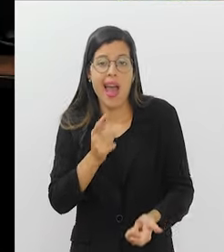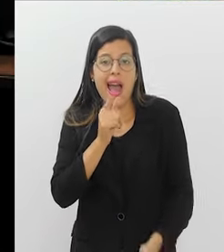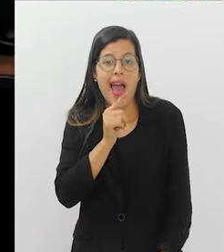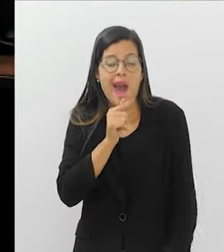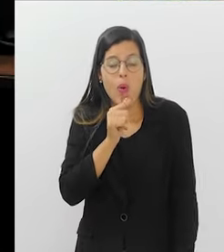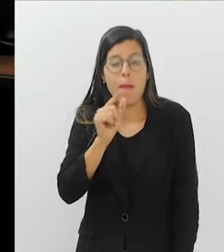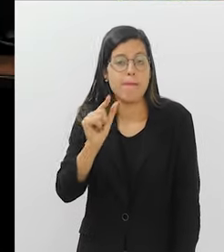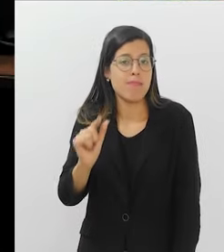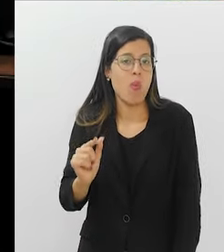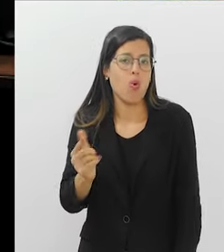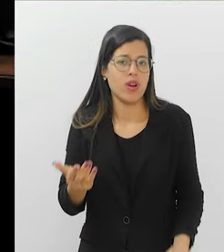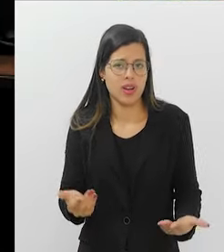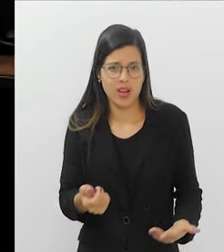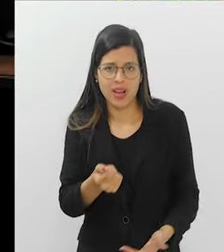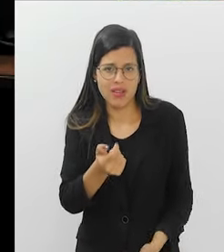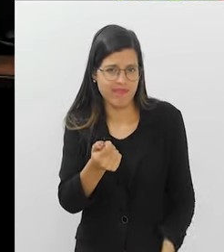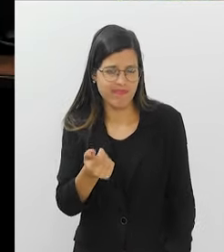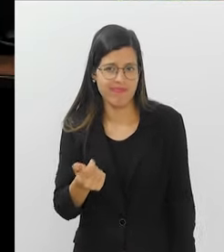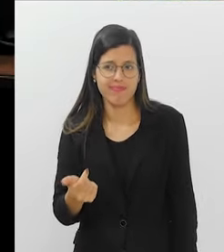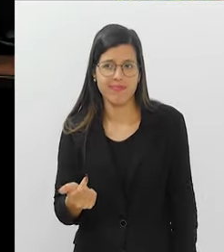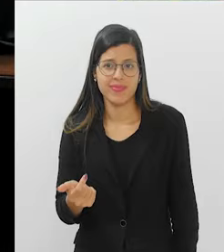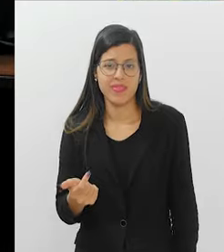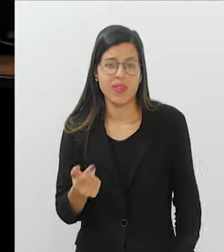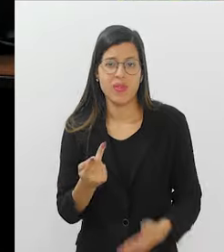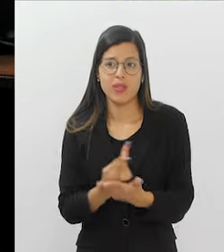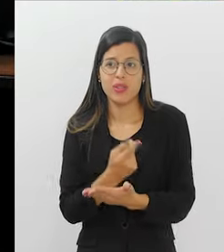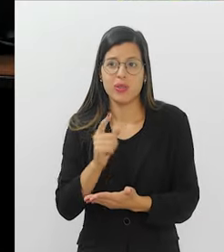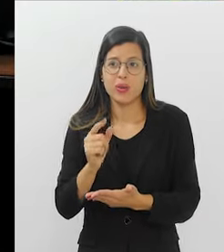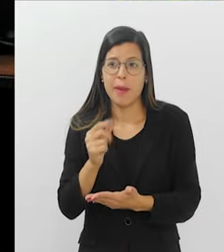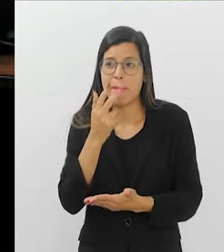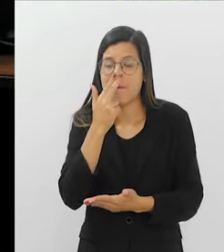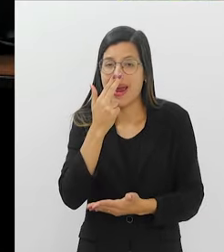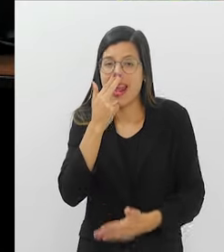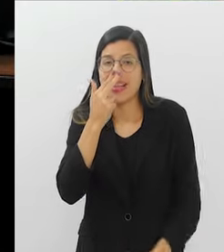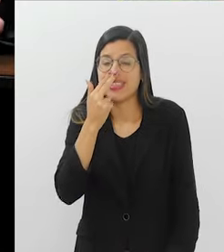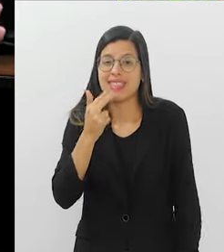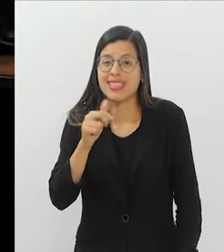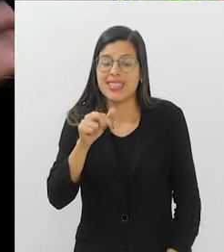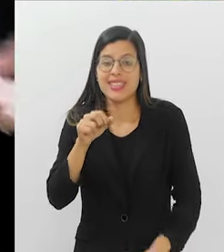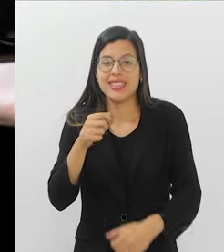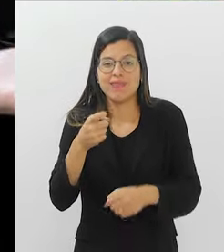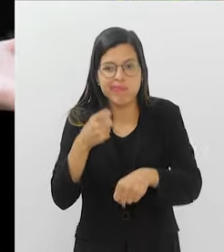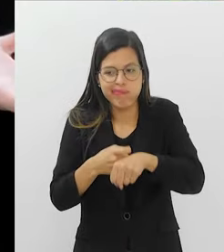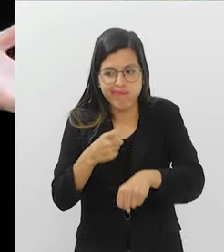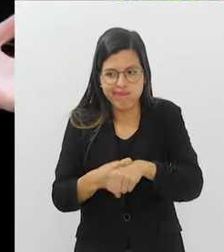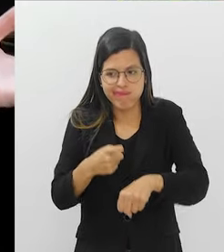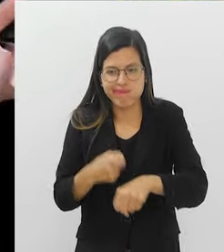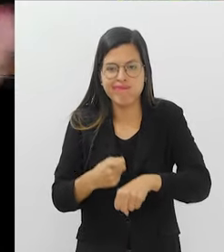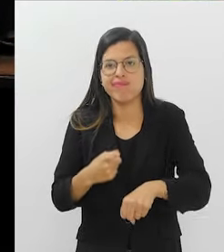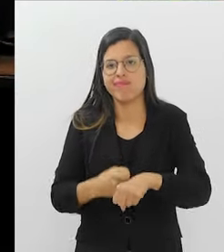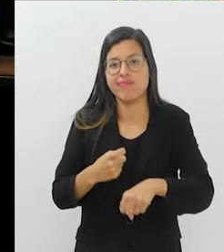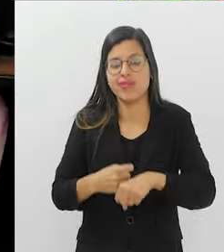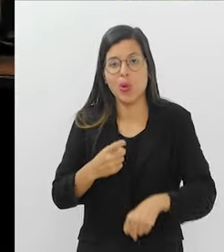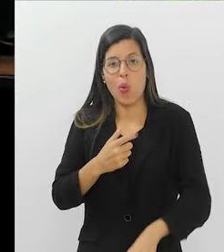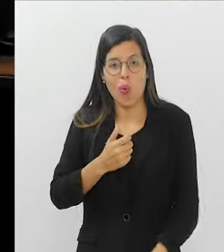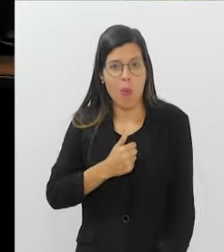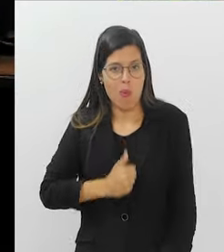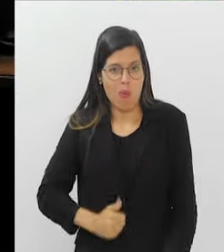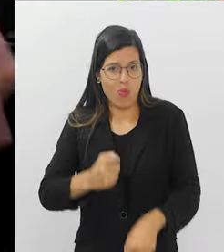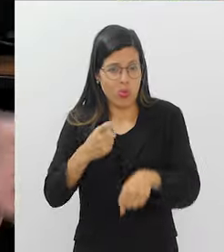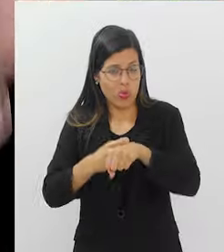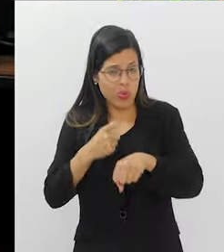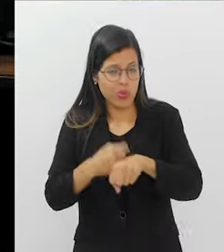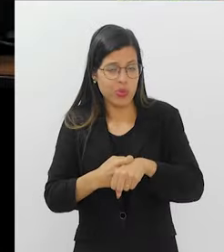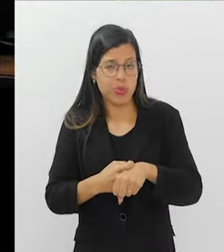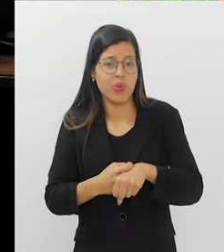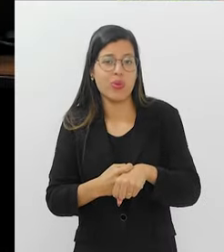pouca água ainda, aí a gente está formando cimento, literalmente. Então, vamos ter cada vez